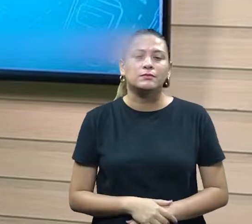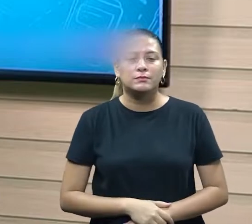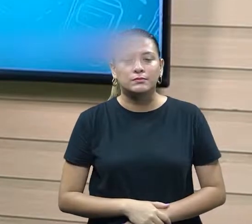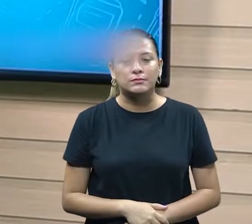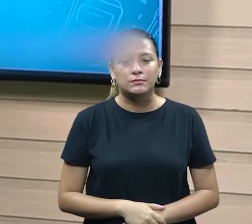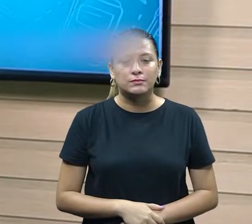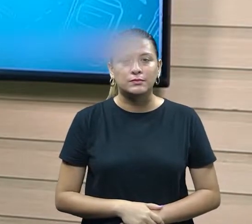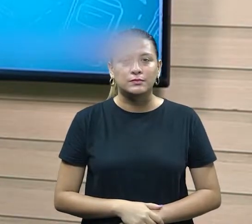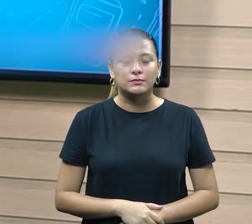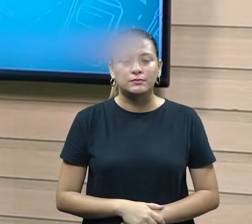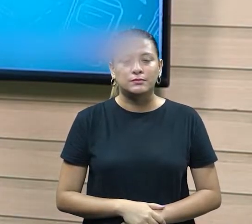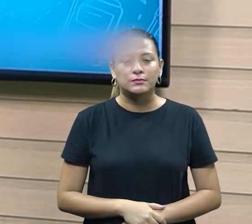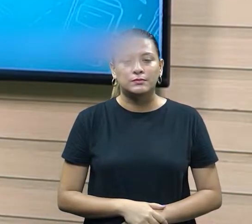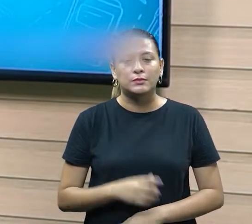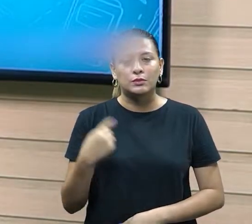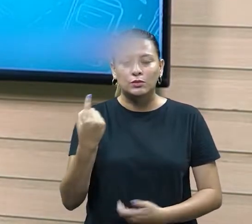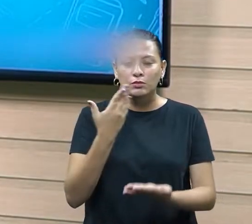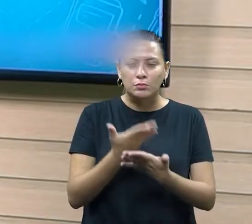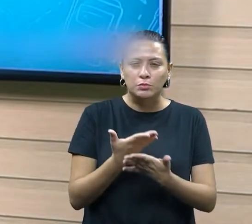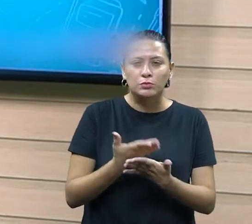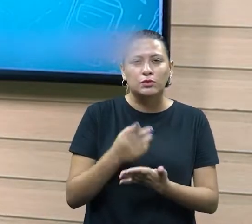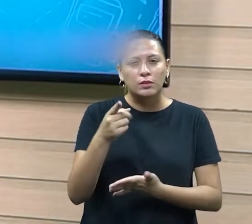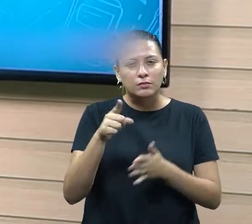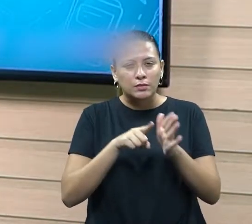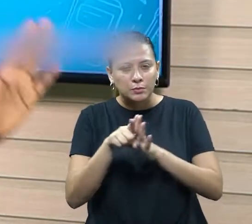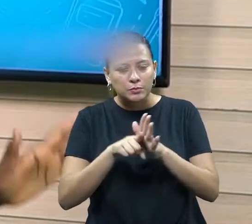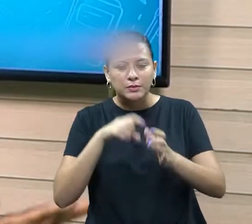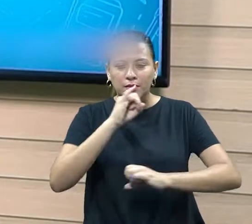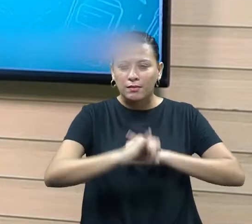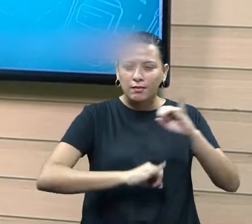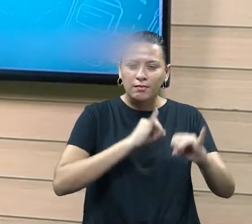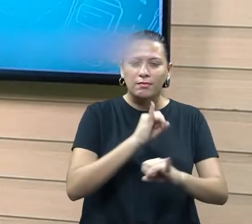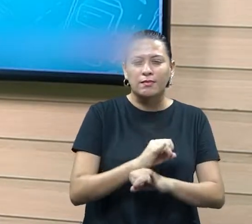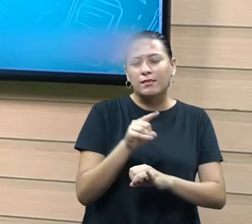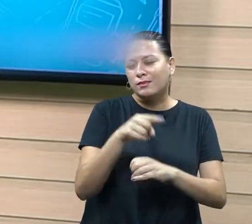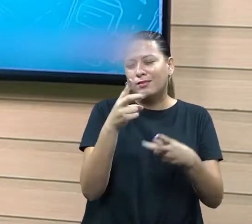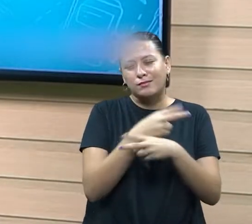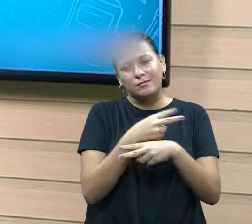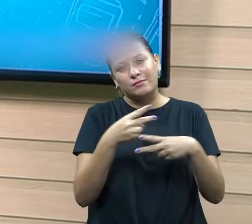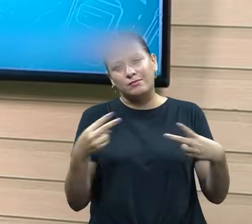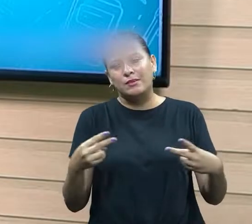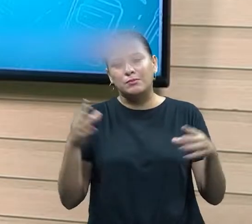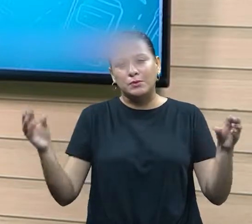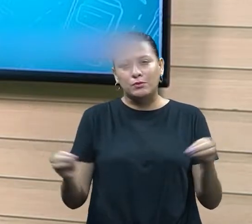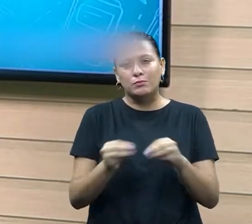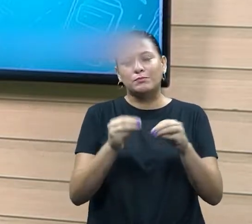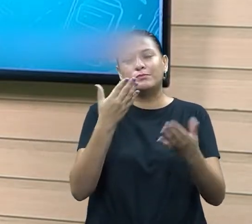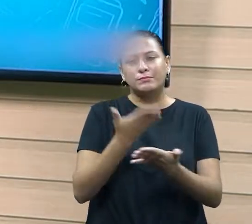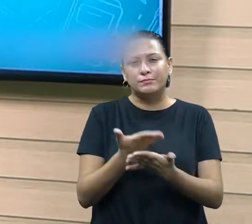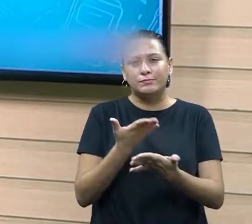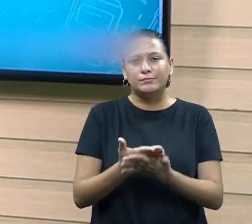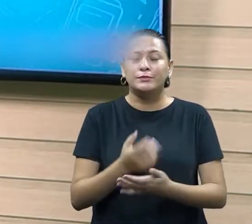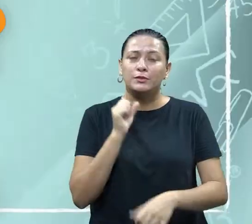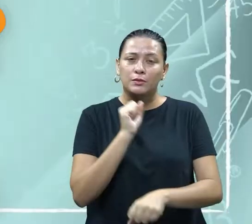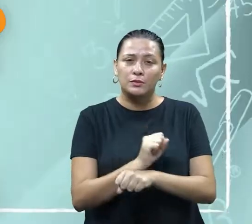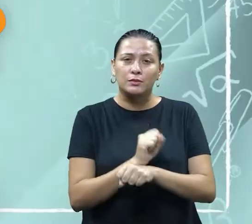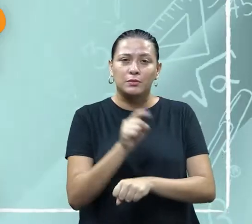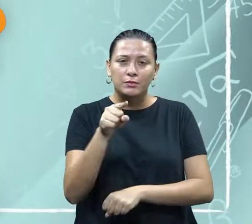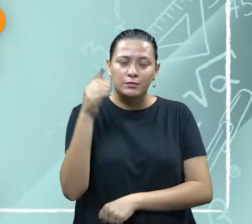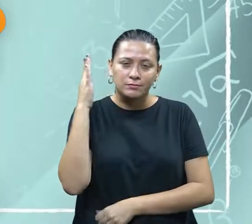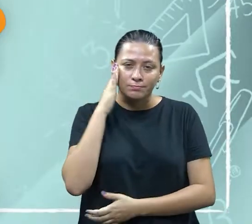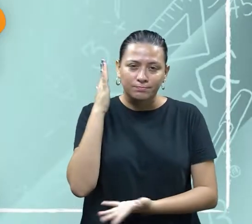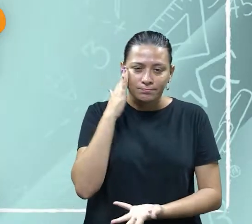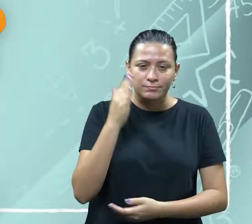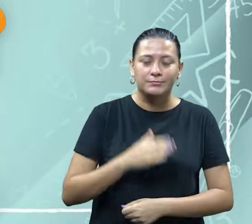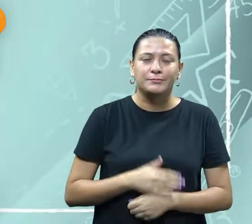colocando mais elementos que vocês consideram encontrar aí no mundo da internet que tem vasto material aí para se estar mais complementando a nossa aula.